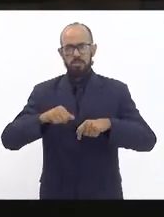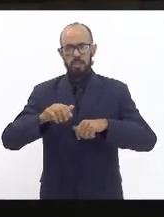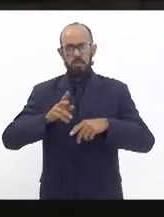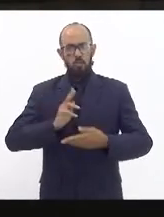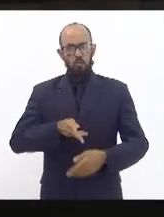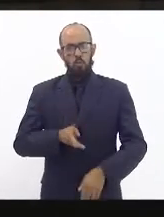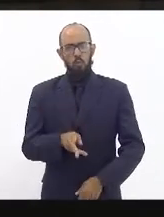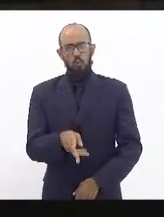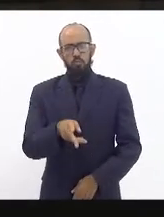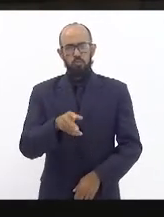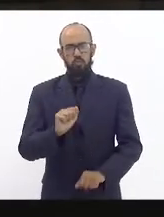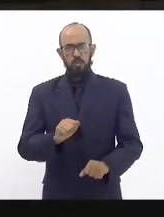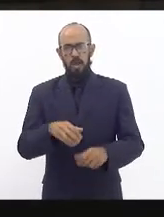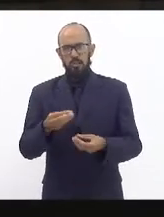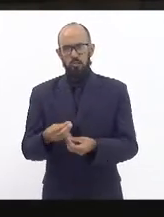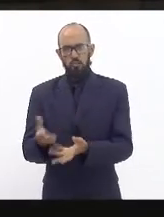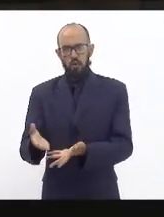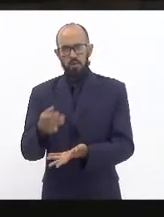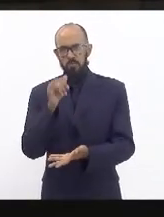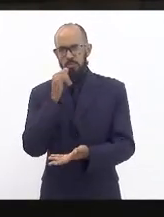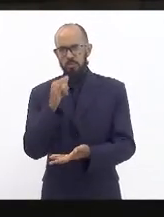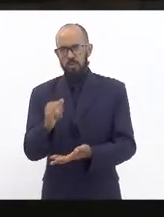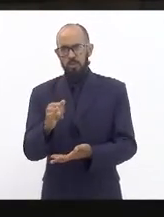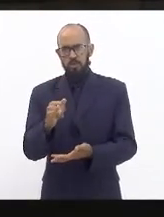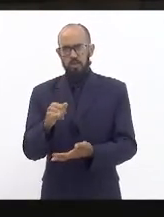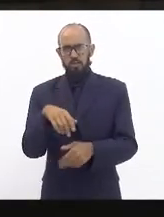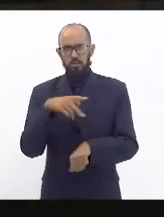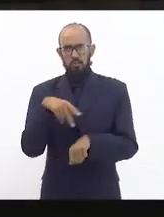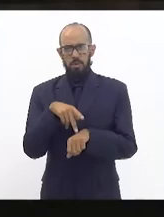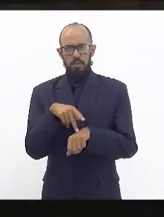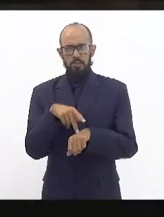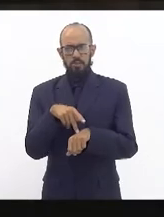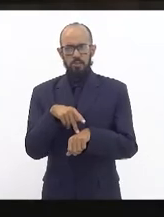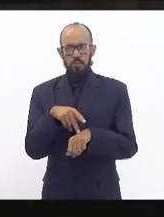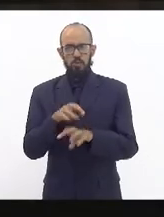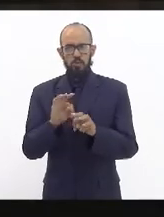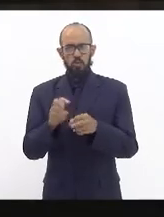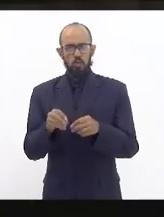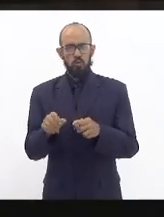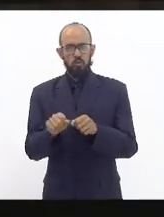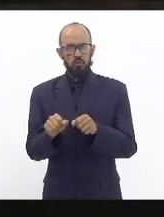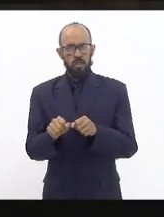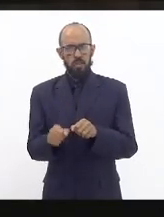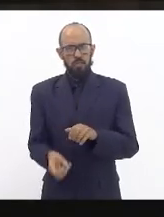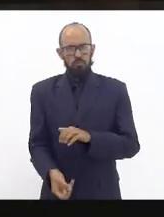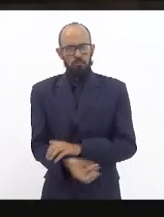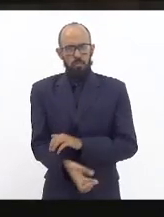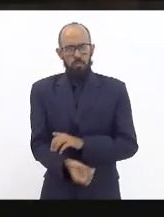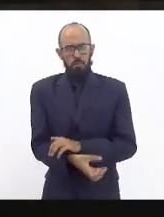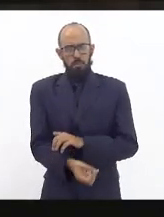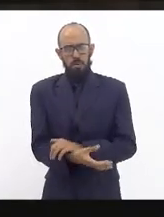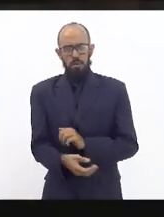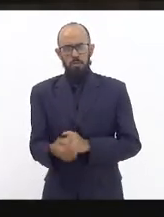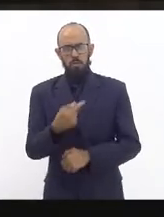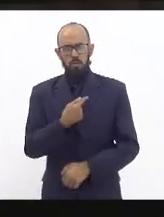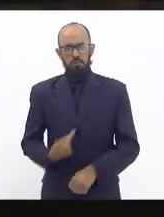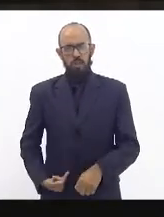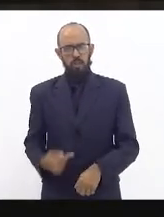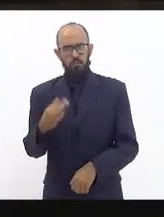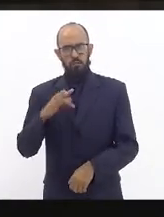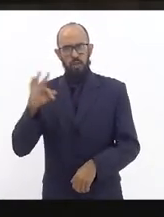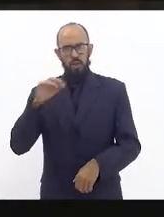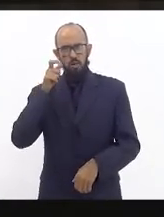segurança do suprimento eletroenergético do país tudo feito a toque de caixa com interesse do governo federal com interesse